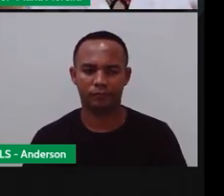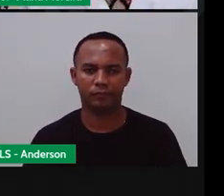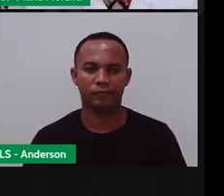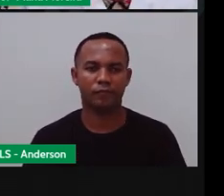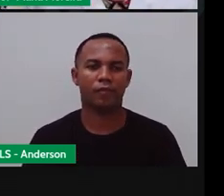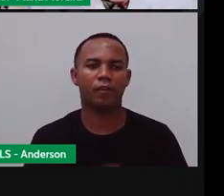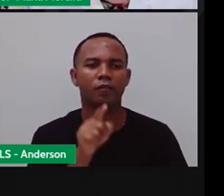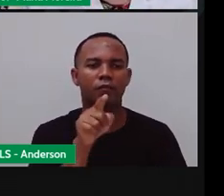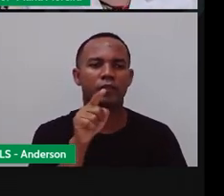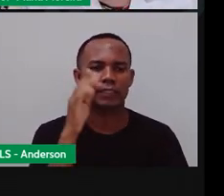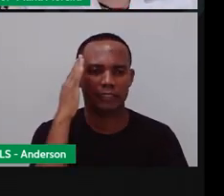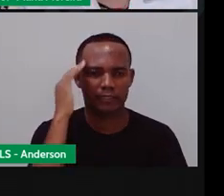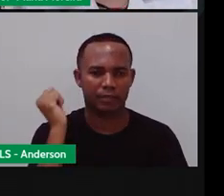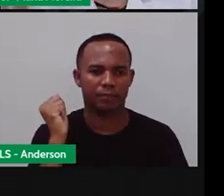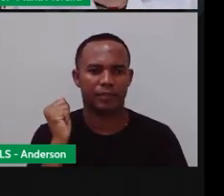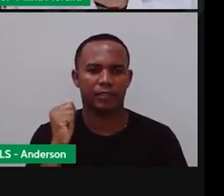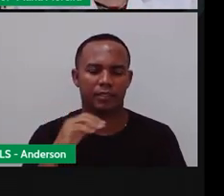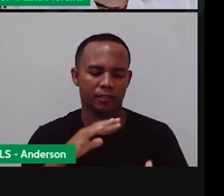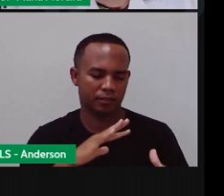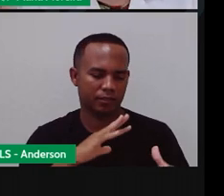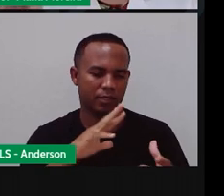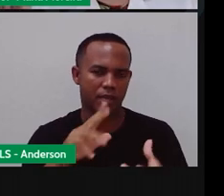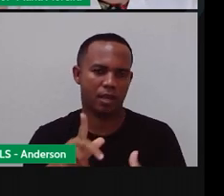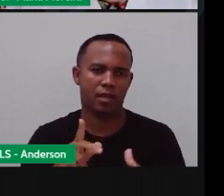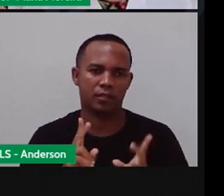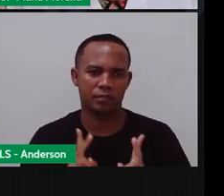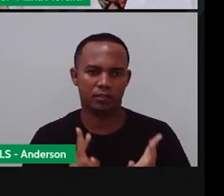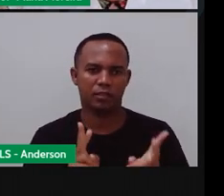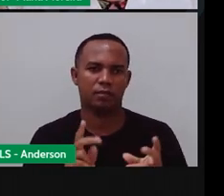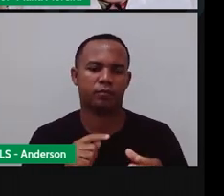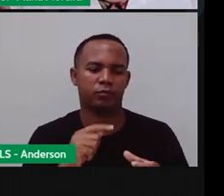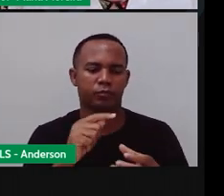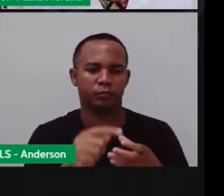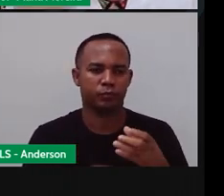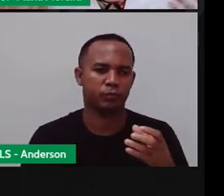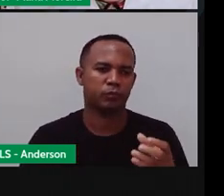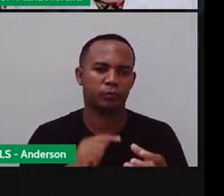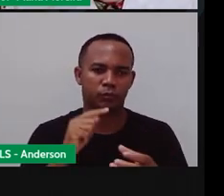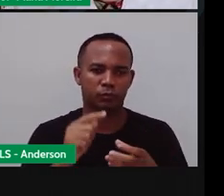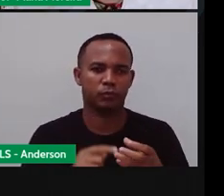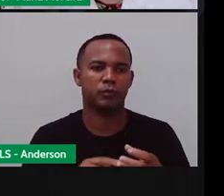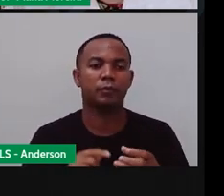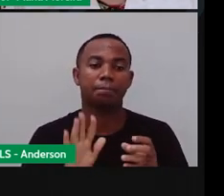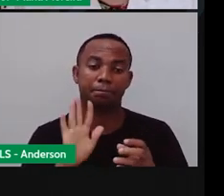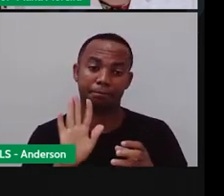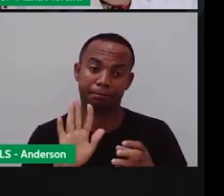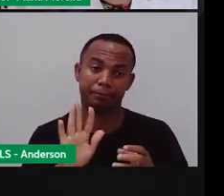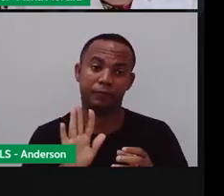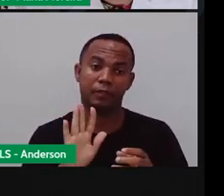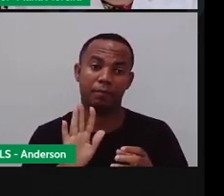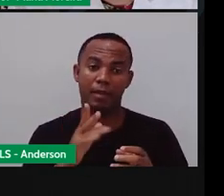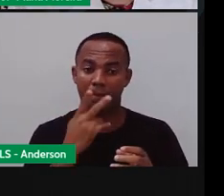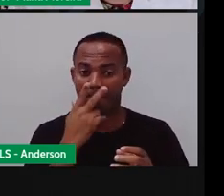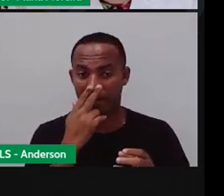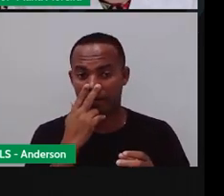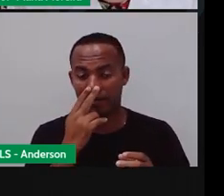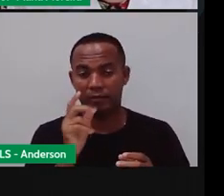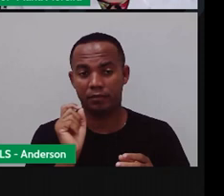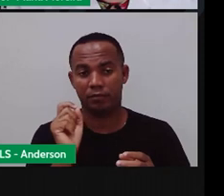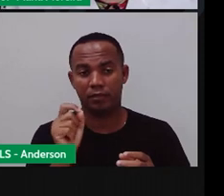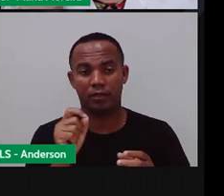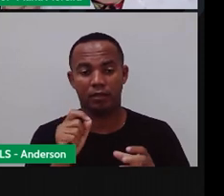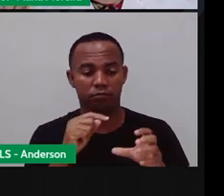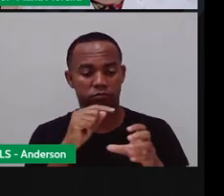você sabia que a Terra, né, está em constante movimento? Sabia, porque a gente explicou aqui. Pois é, ao contrário do que parece, o planeta